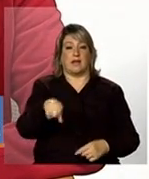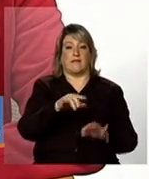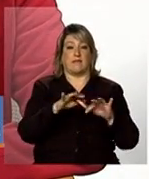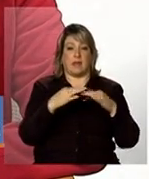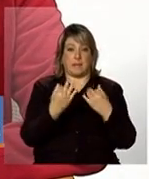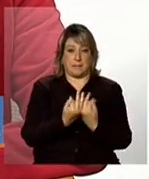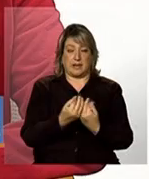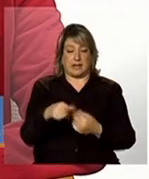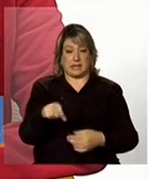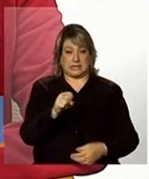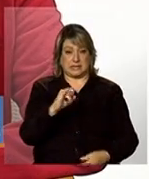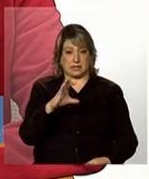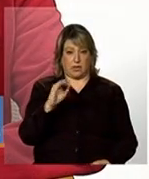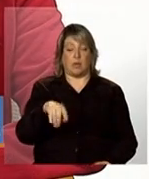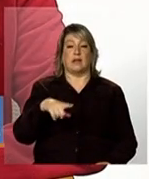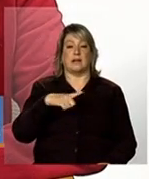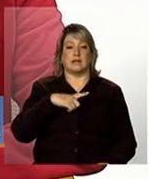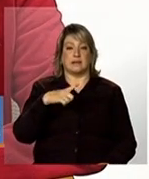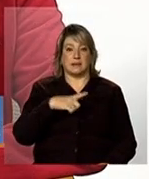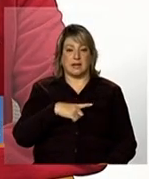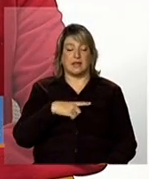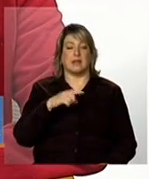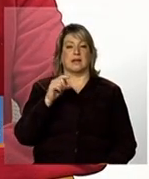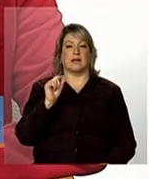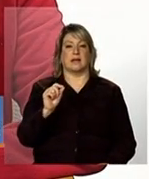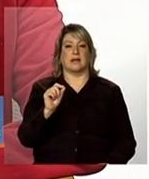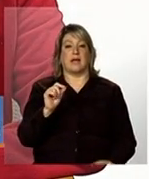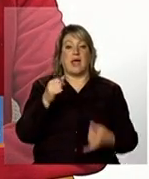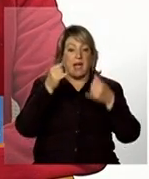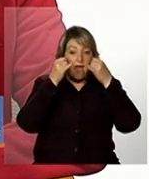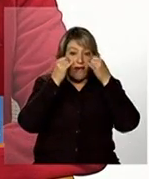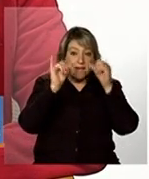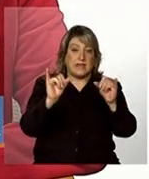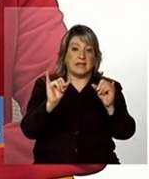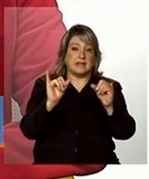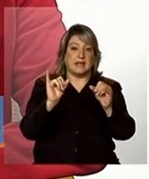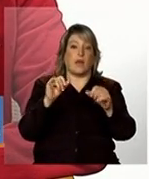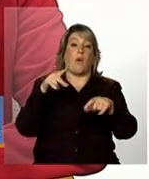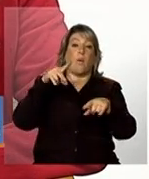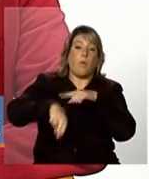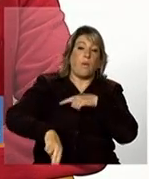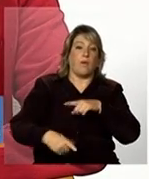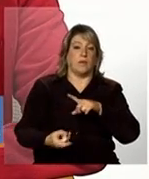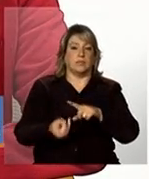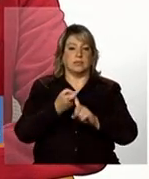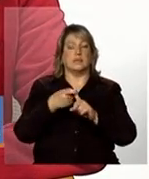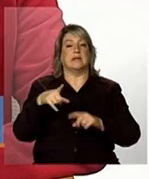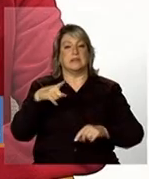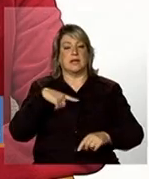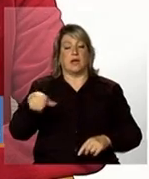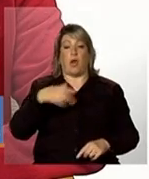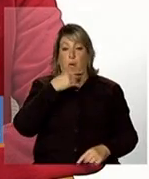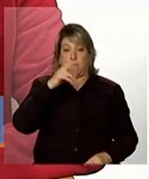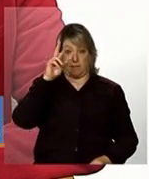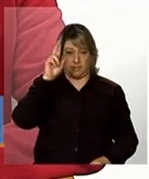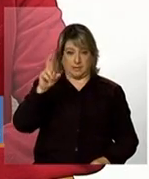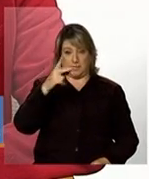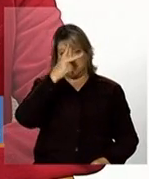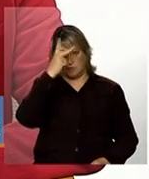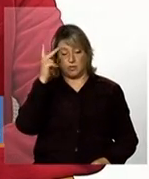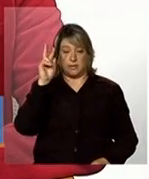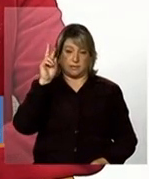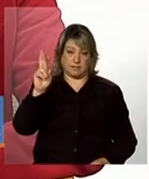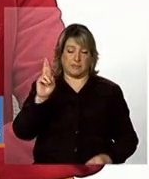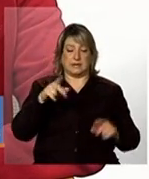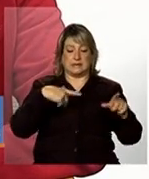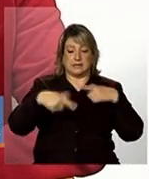interrupção dos efeitos sobre o benefício a partir dessa ferramenta é possível o gestor municipal responsável pelo acompanhamento da família